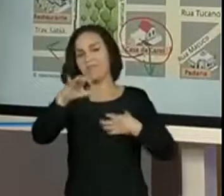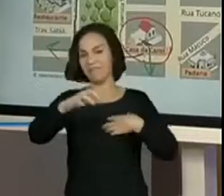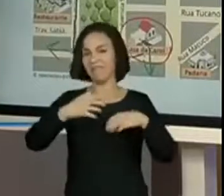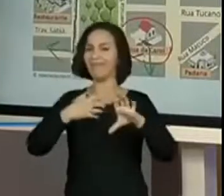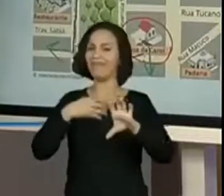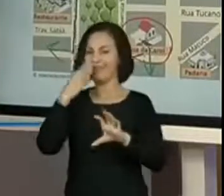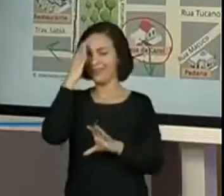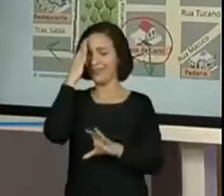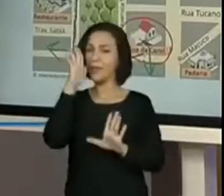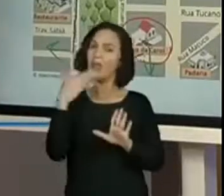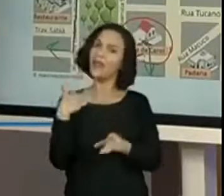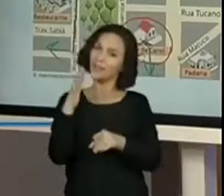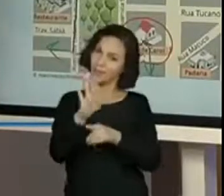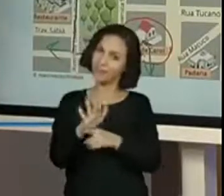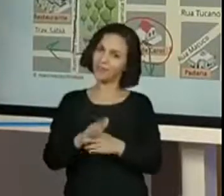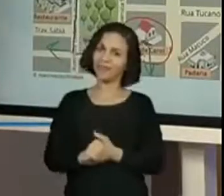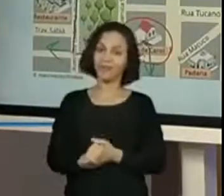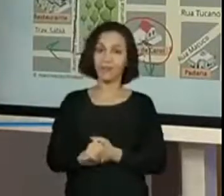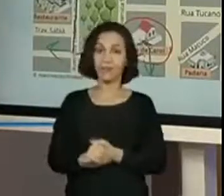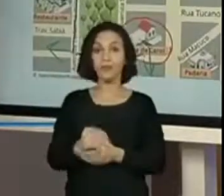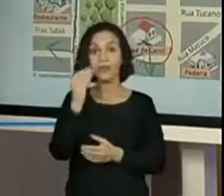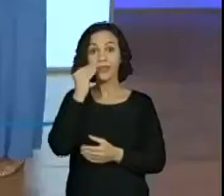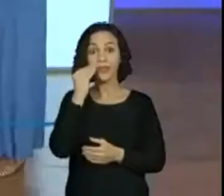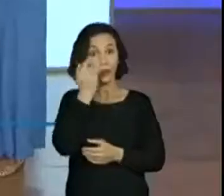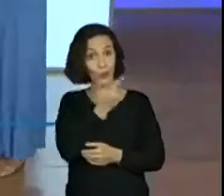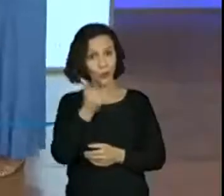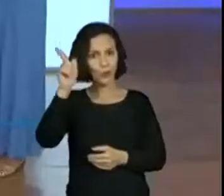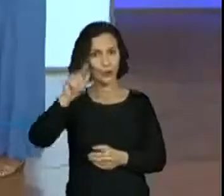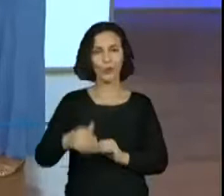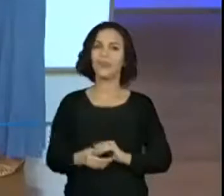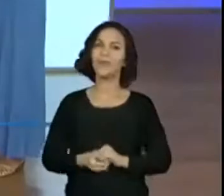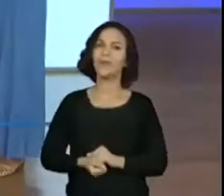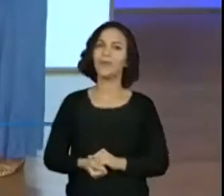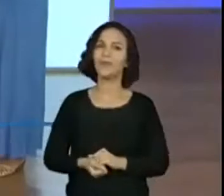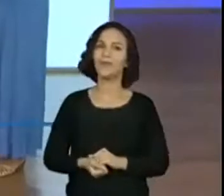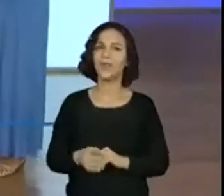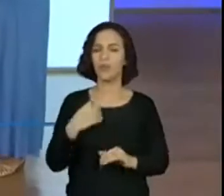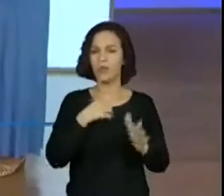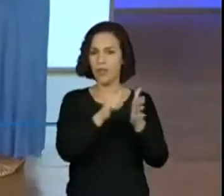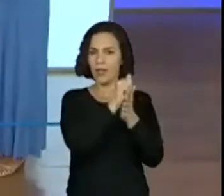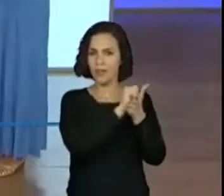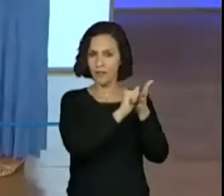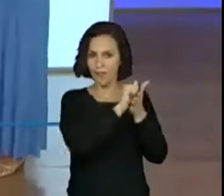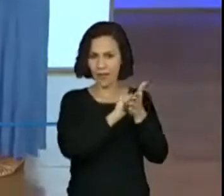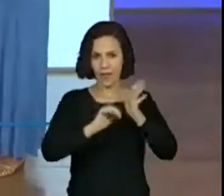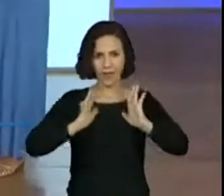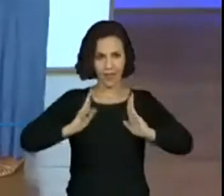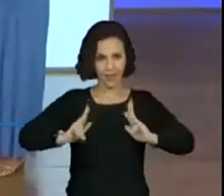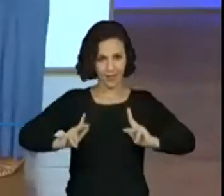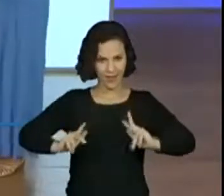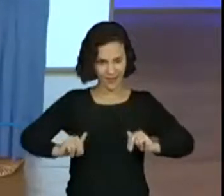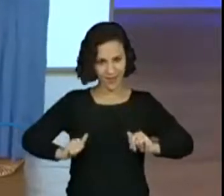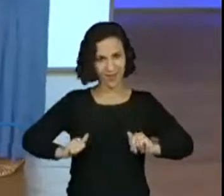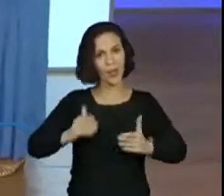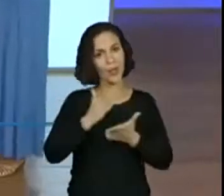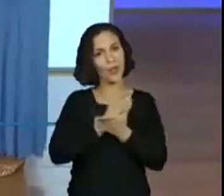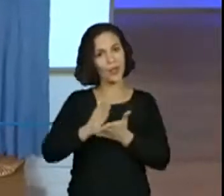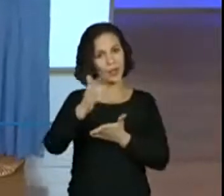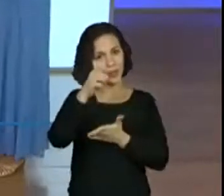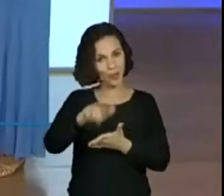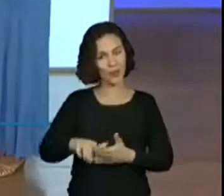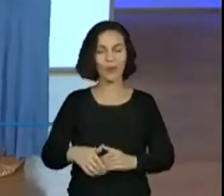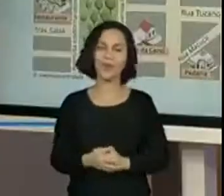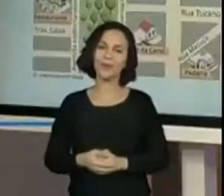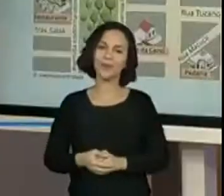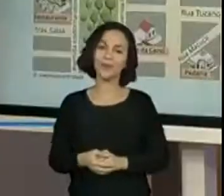Mas a gente vai ajudar vocês. Vamos tentar mais um desafio desse, tá? Pro vai apagar tudo aqui, para vocês começarem do zero.